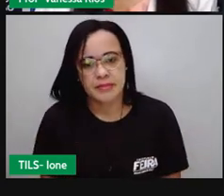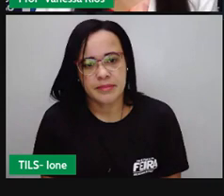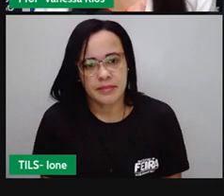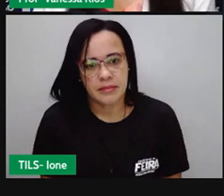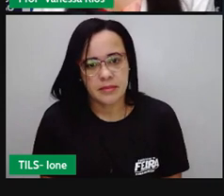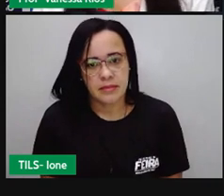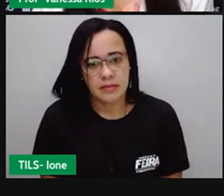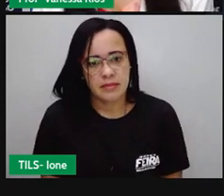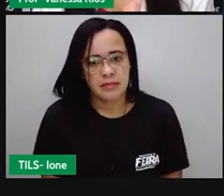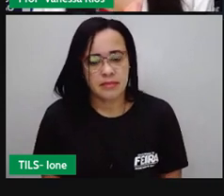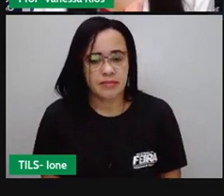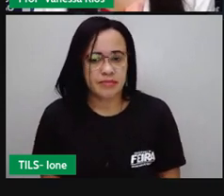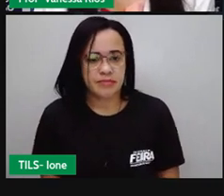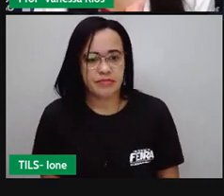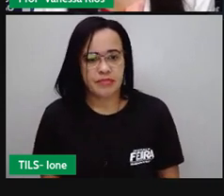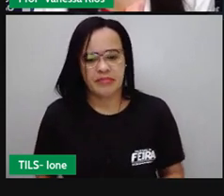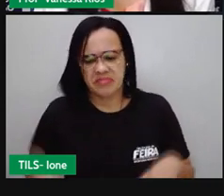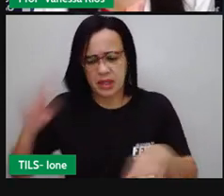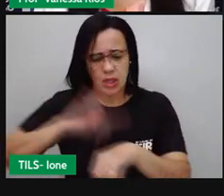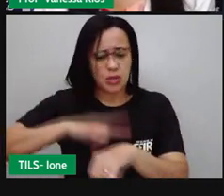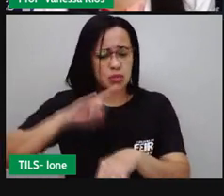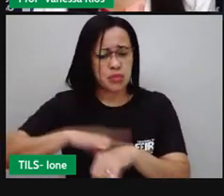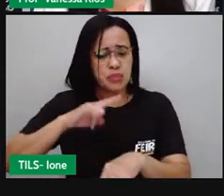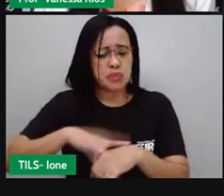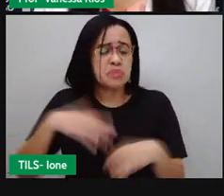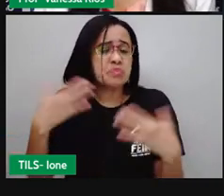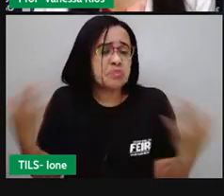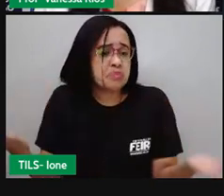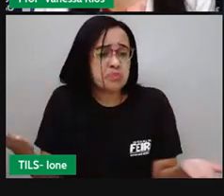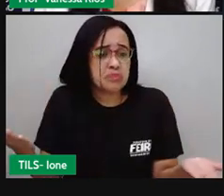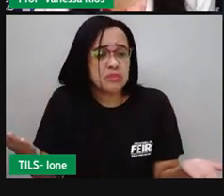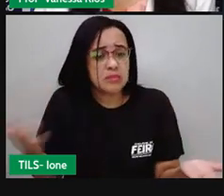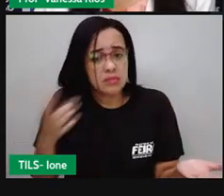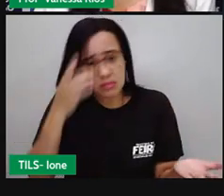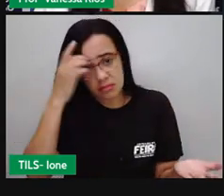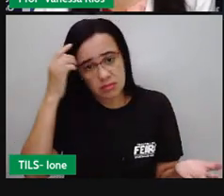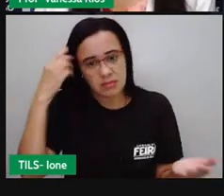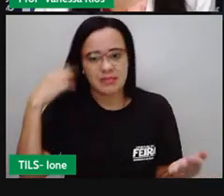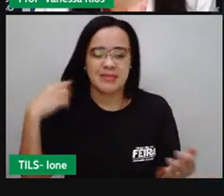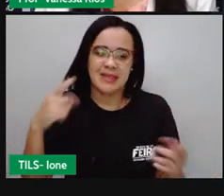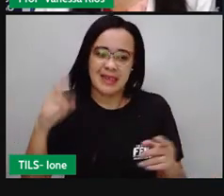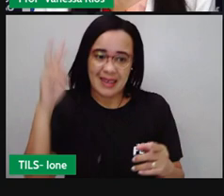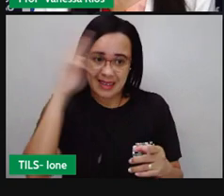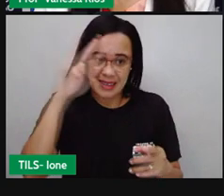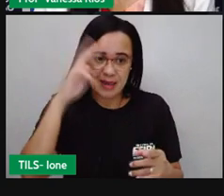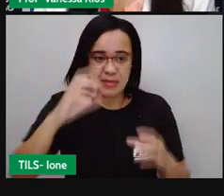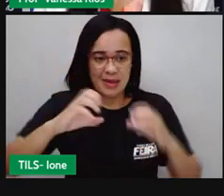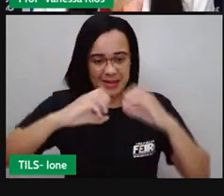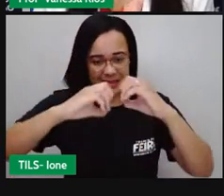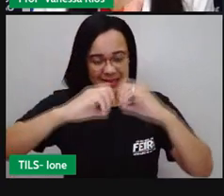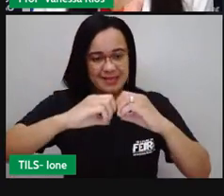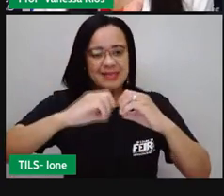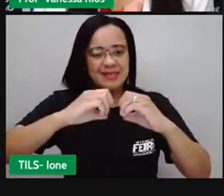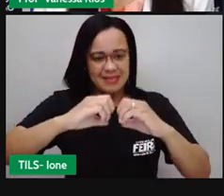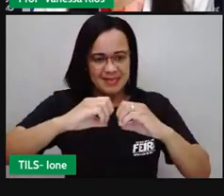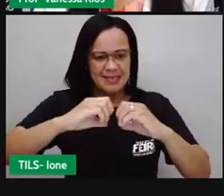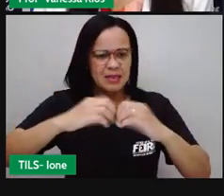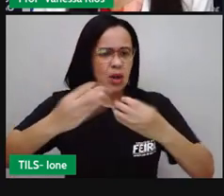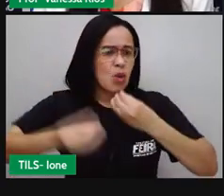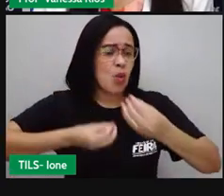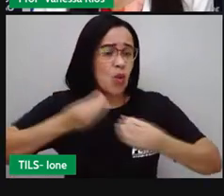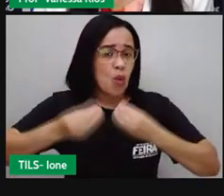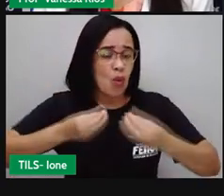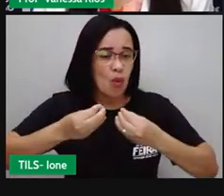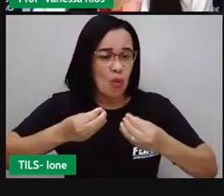E aí de onde vem a urina? Os rins, eles são órgãos que se situam na parte posterior da